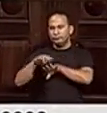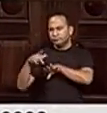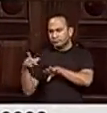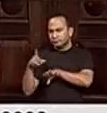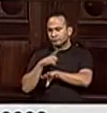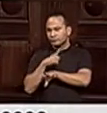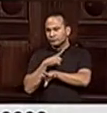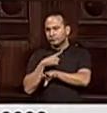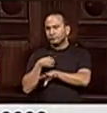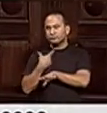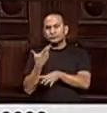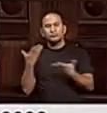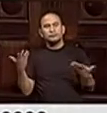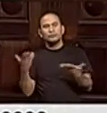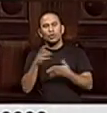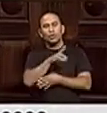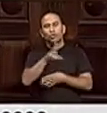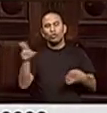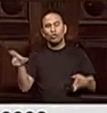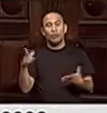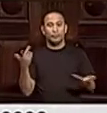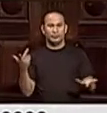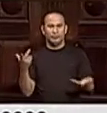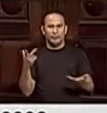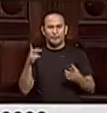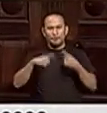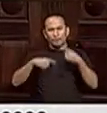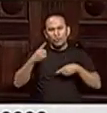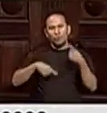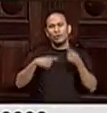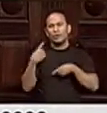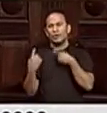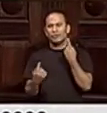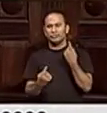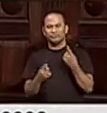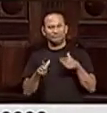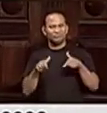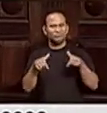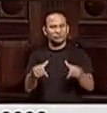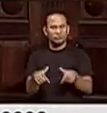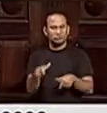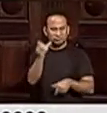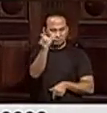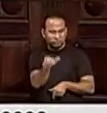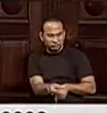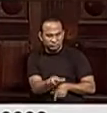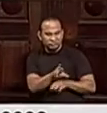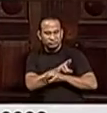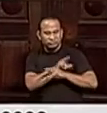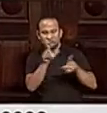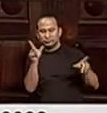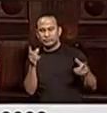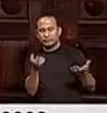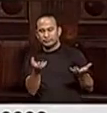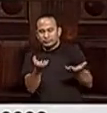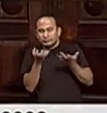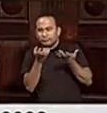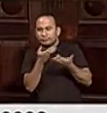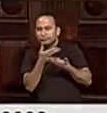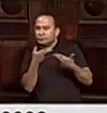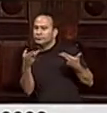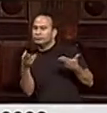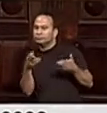aos quadros seriam nomeações absolutamente políticas de cabos eleitorais e indivíduos interessados em